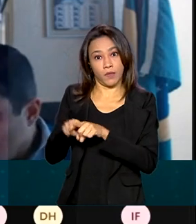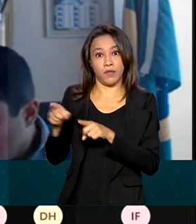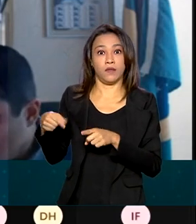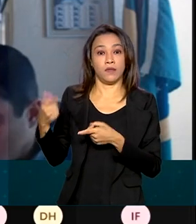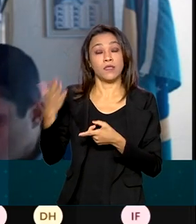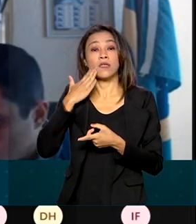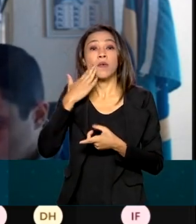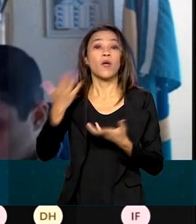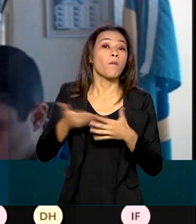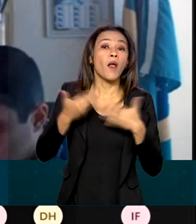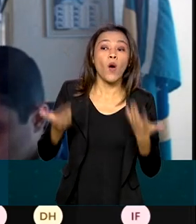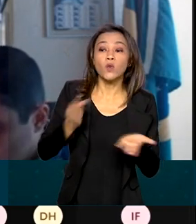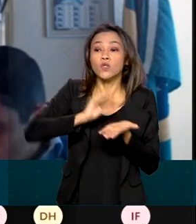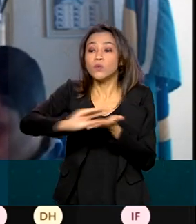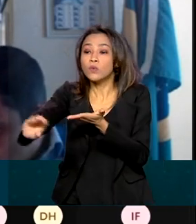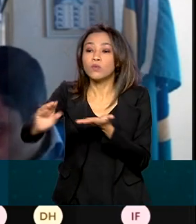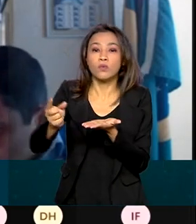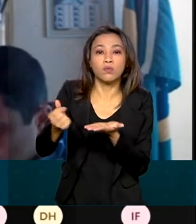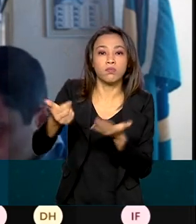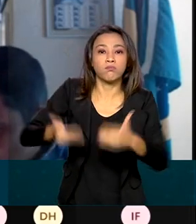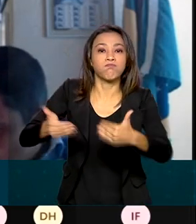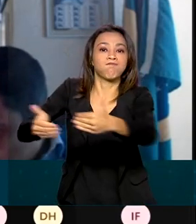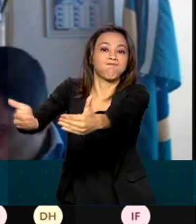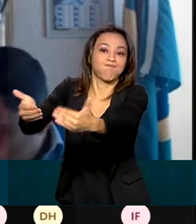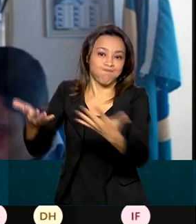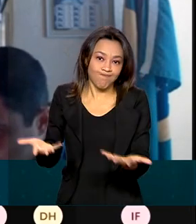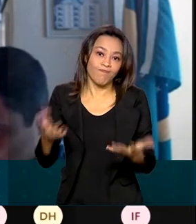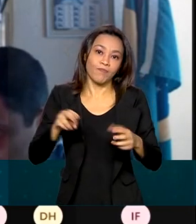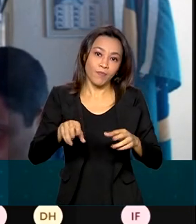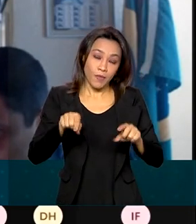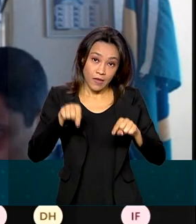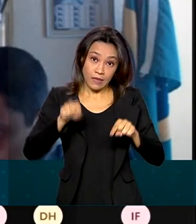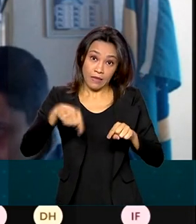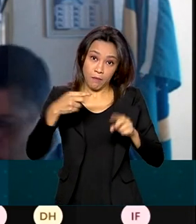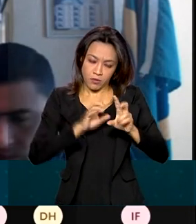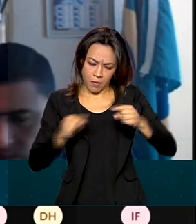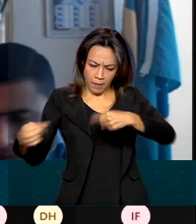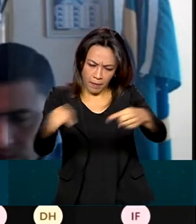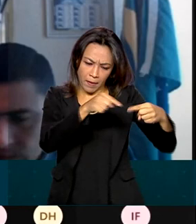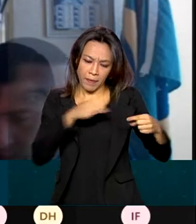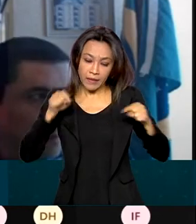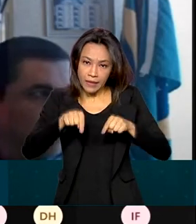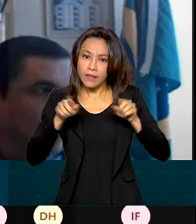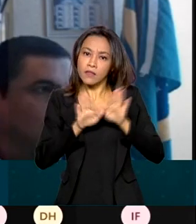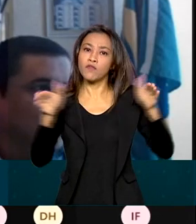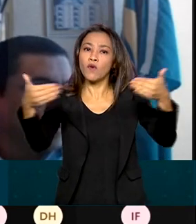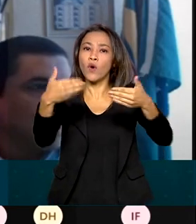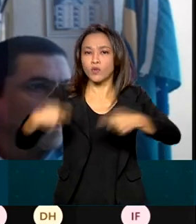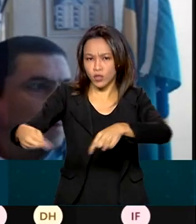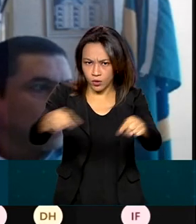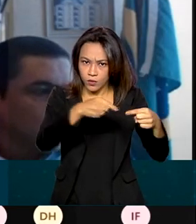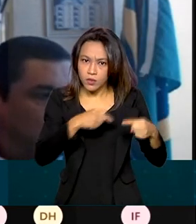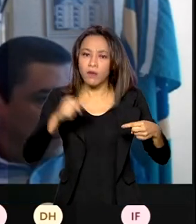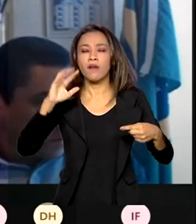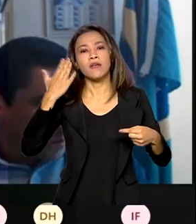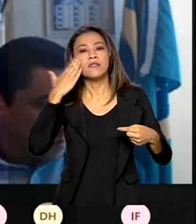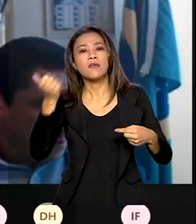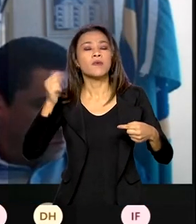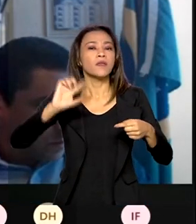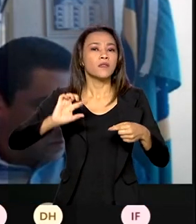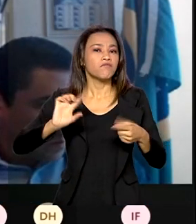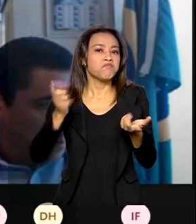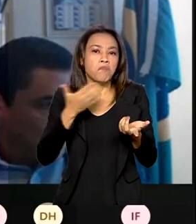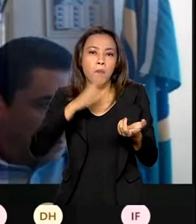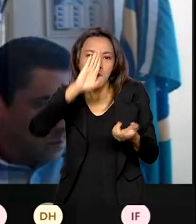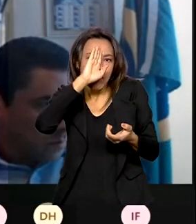vai ser discutido, e a GEL é o fórum para isso, e a partir dessa discussão da GEL vai ser dada a prioridade de acordo